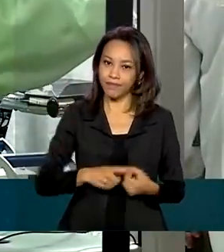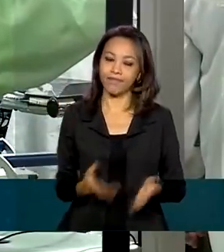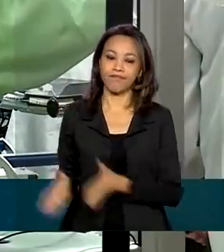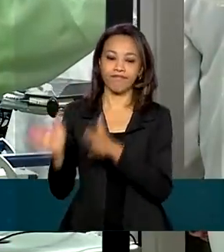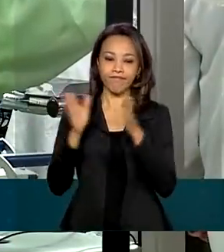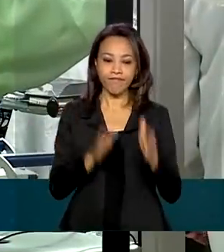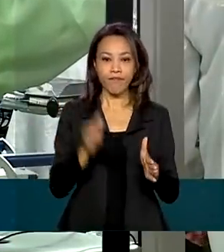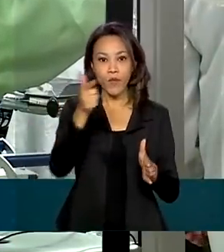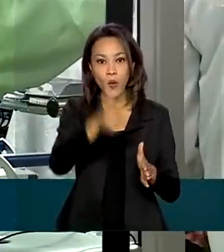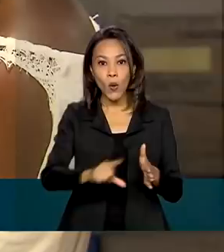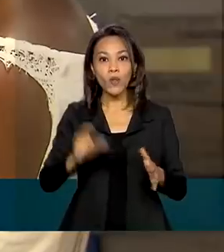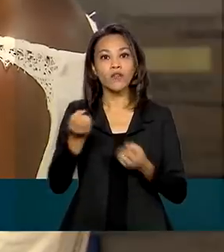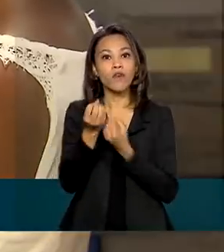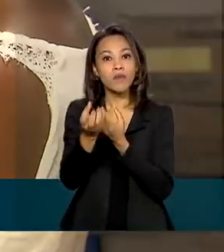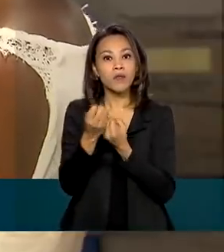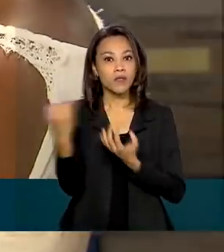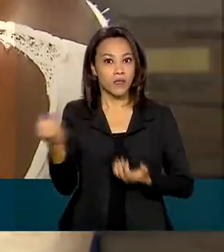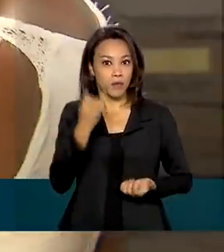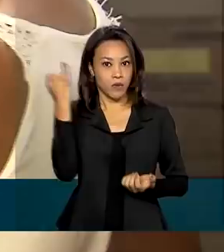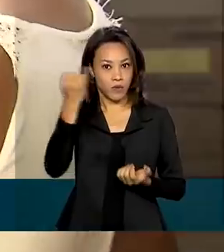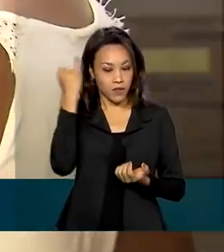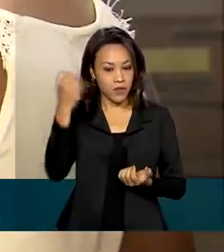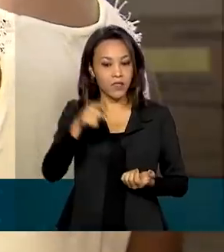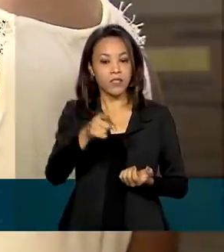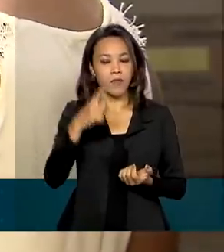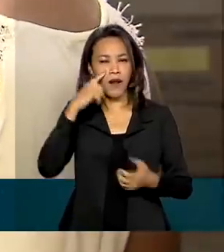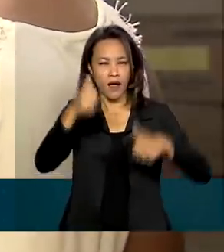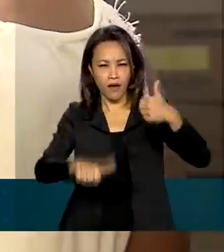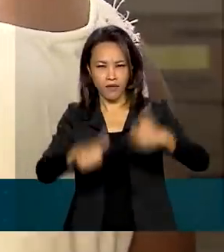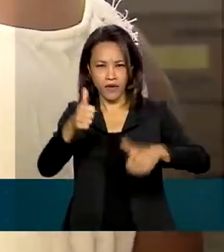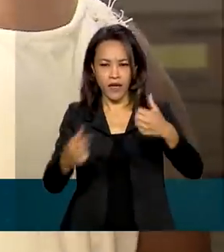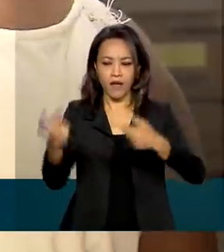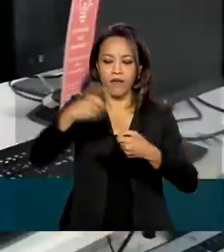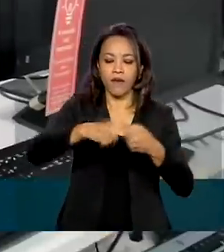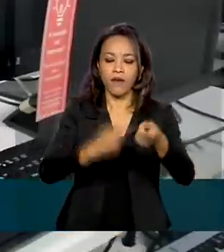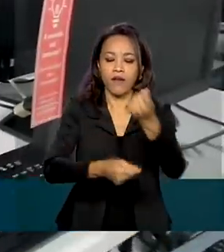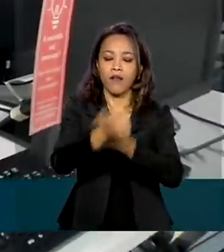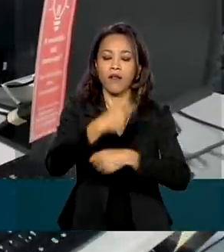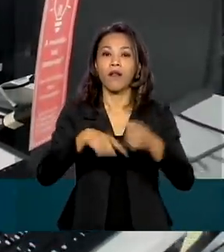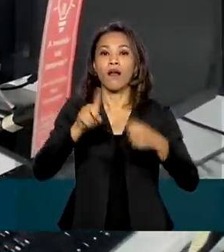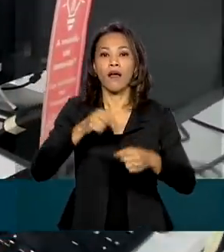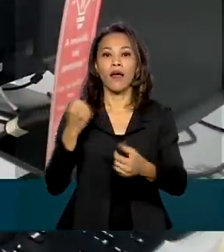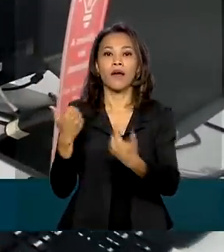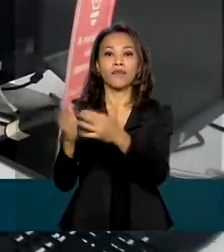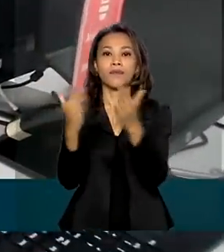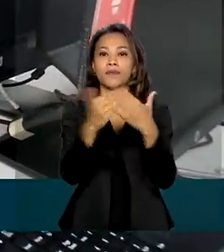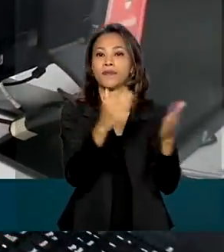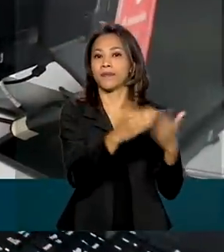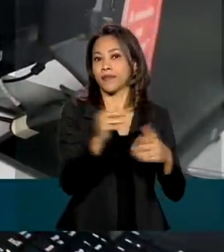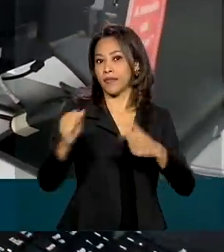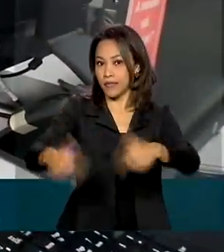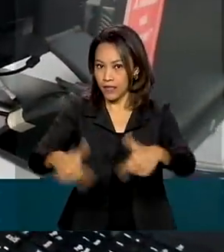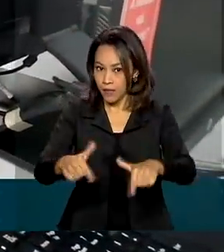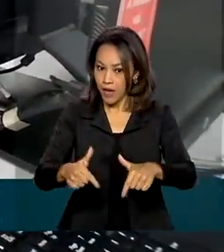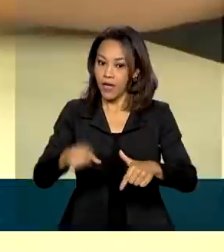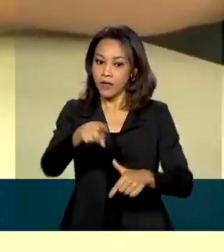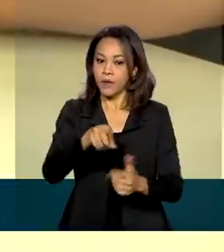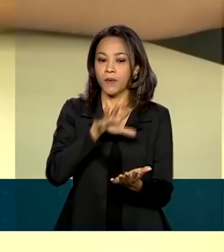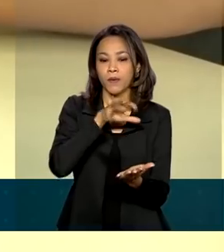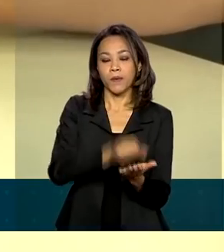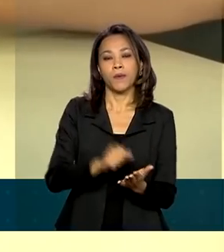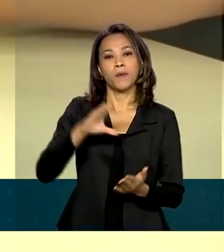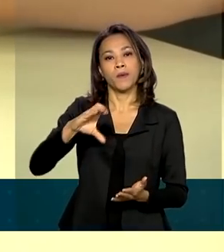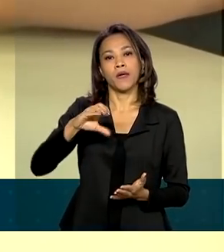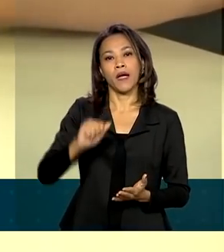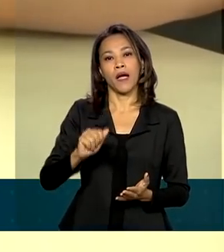dado importante na hora de medir a retomada da economia é a criação de empregos. Segundo o Cadastro Geral de Empregados